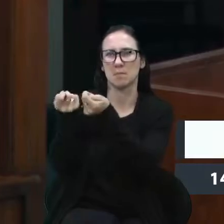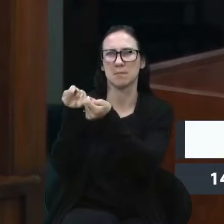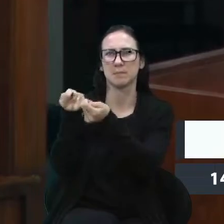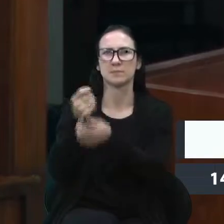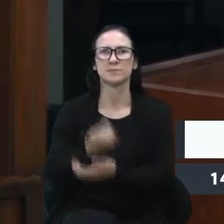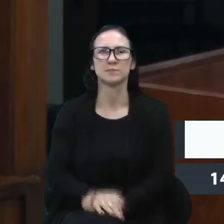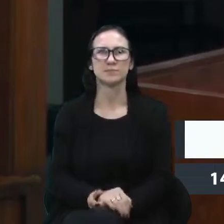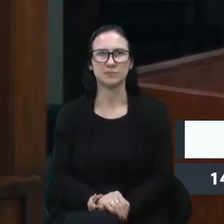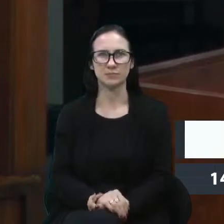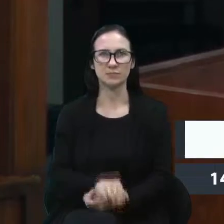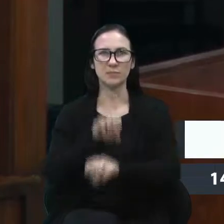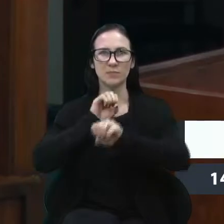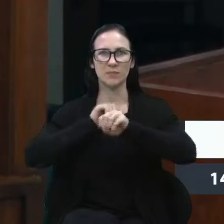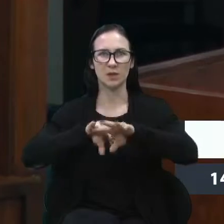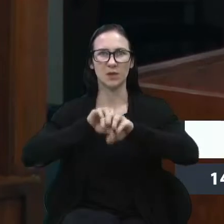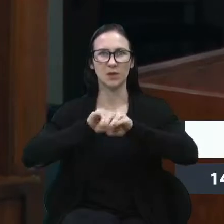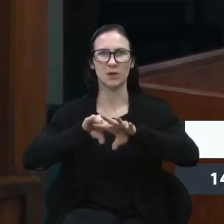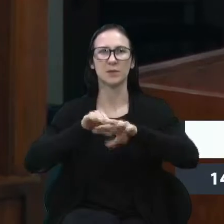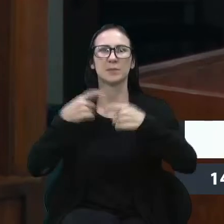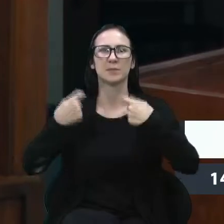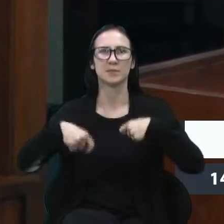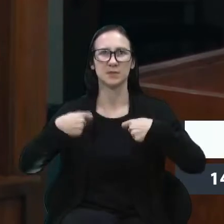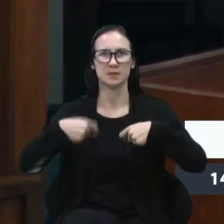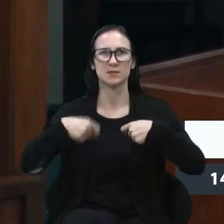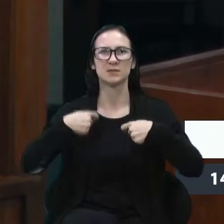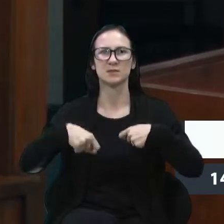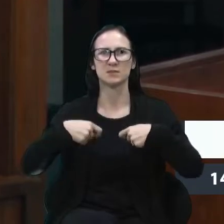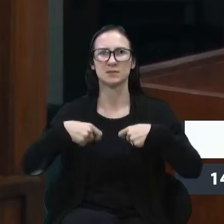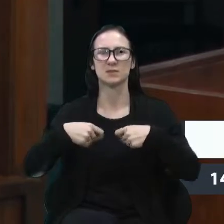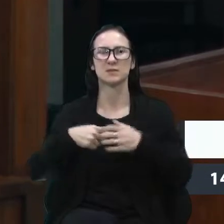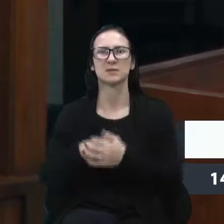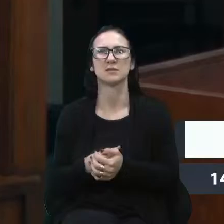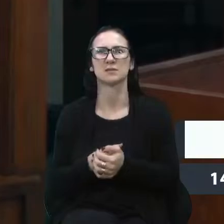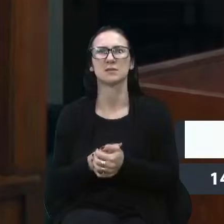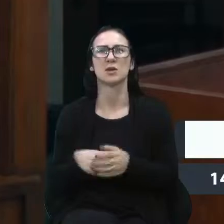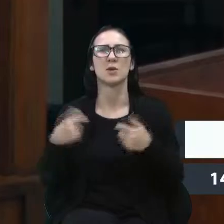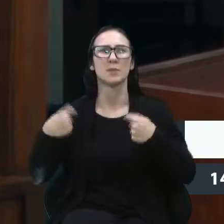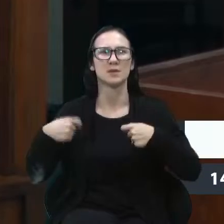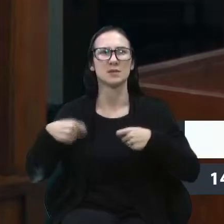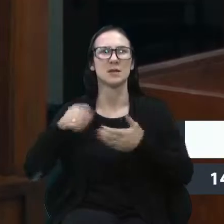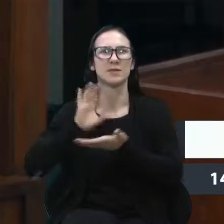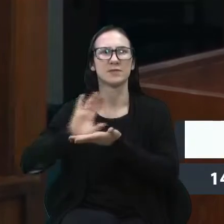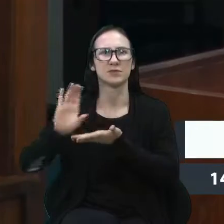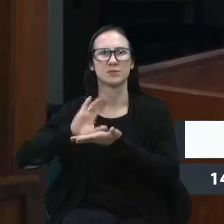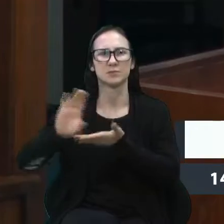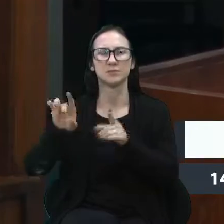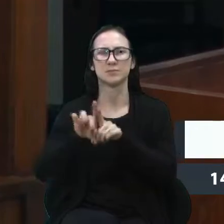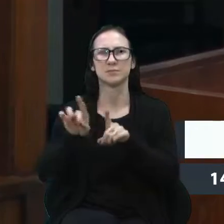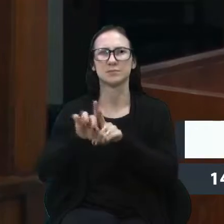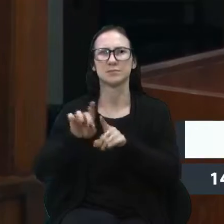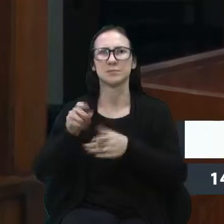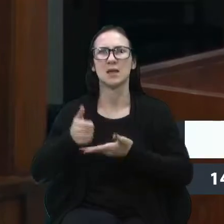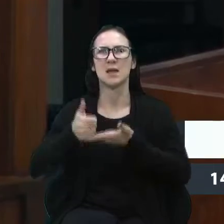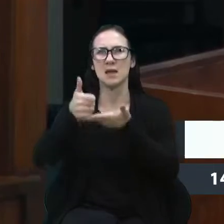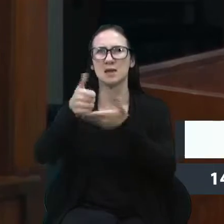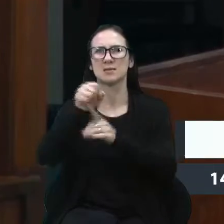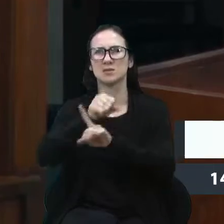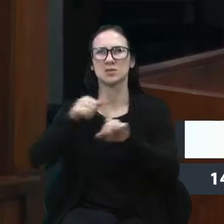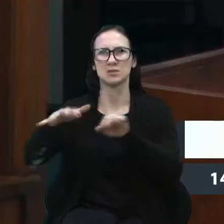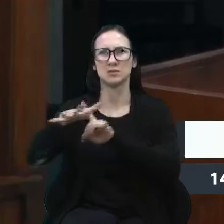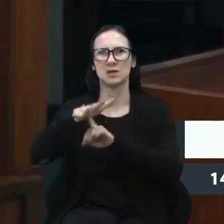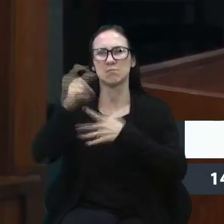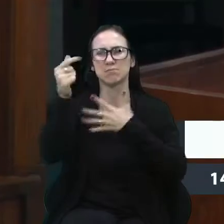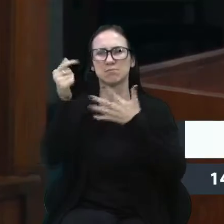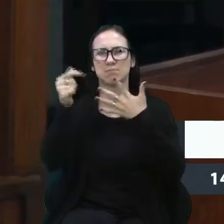educação precisa, logicamente, de investimentos, assistência social e tantas outras áreas.